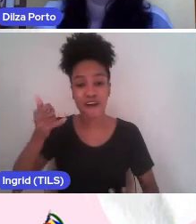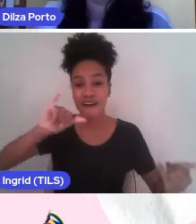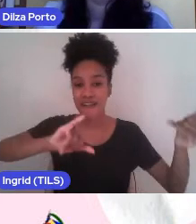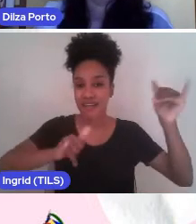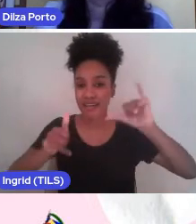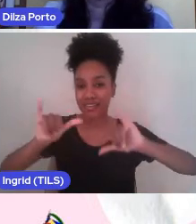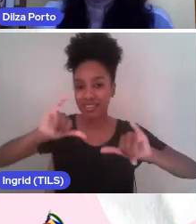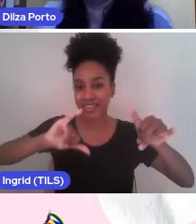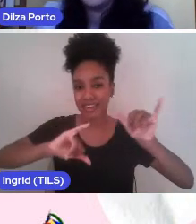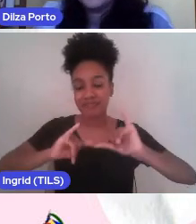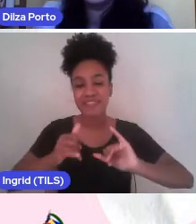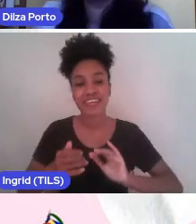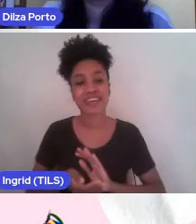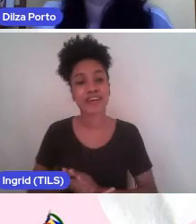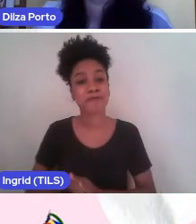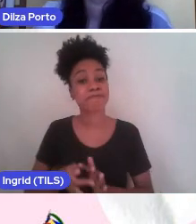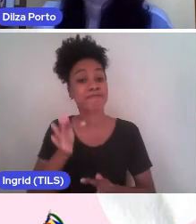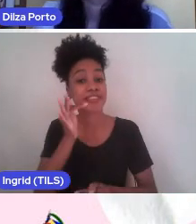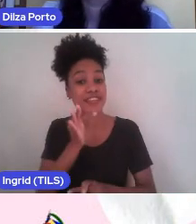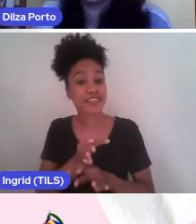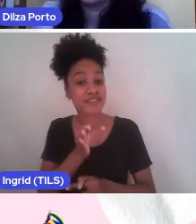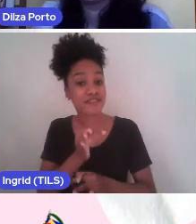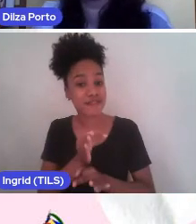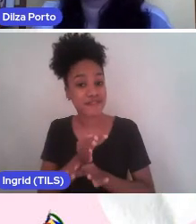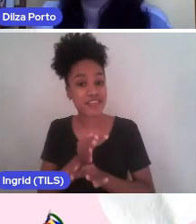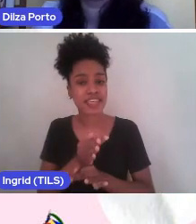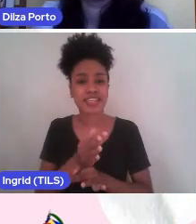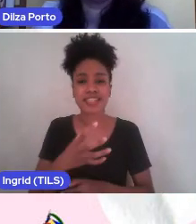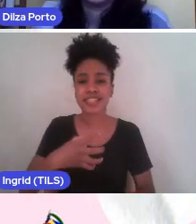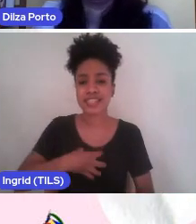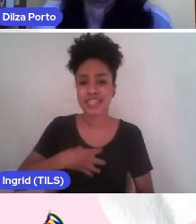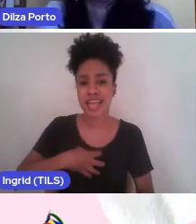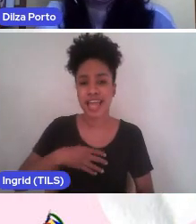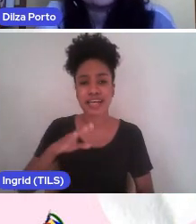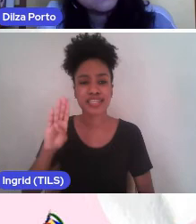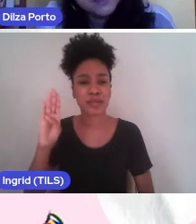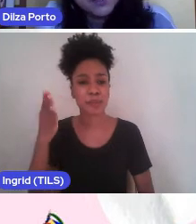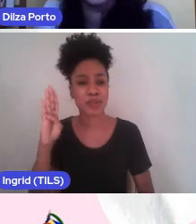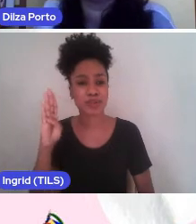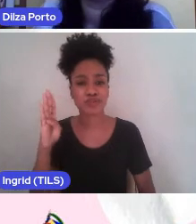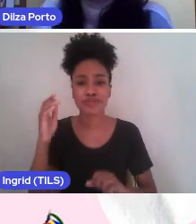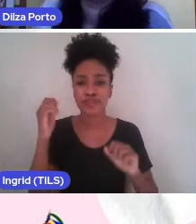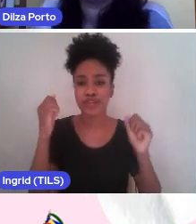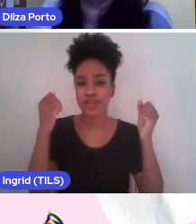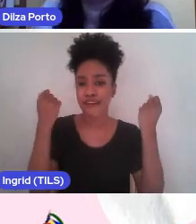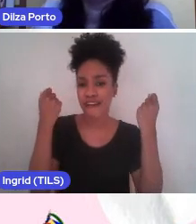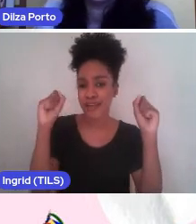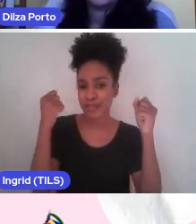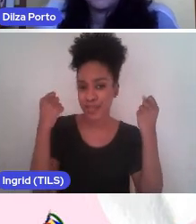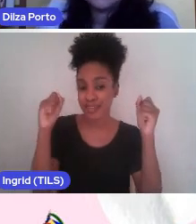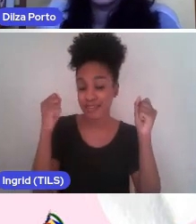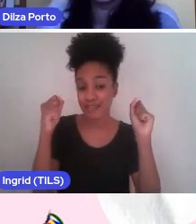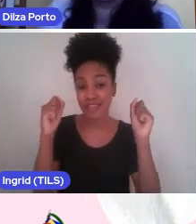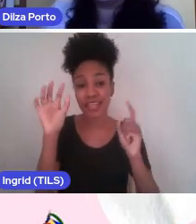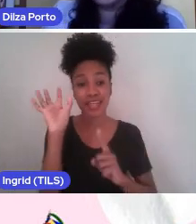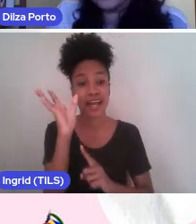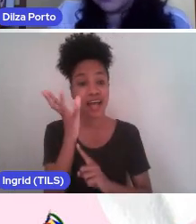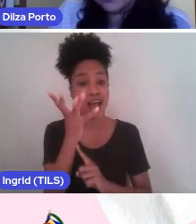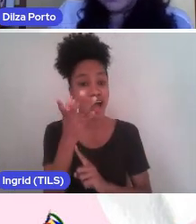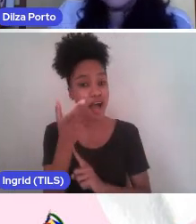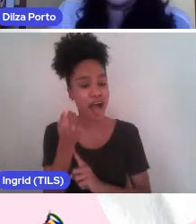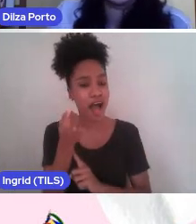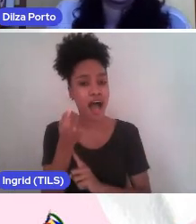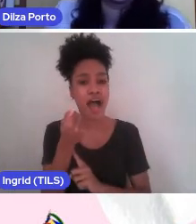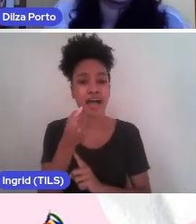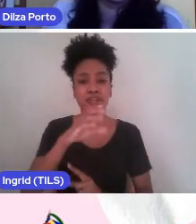química, física, ciências, biologia, educação, física, artes, língua